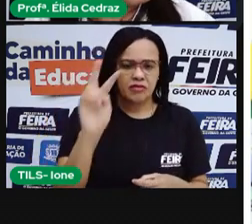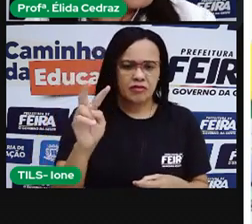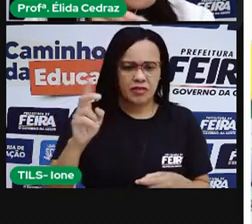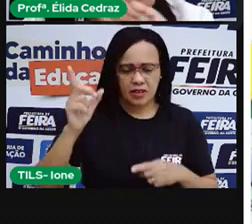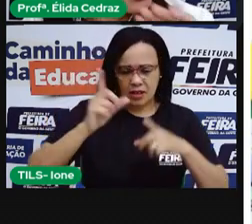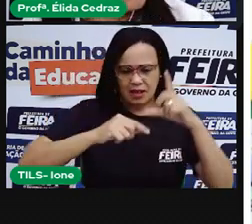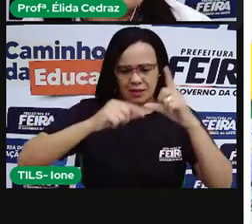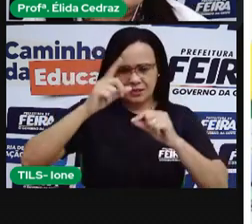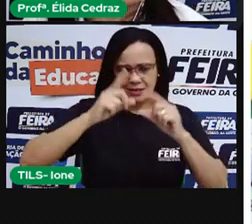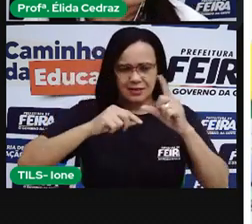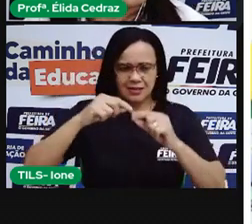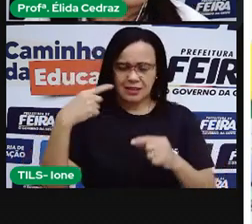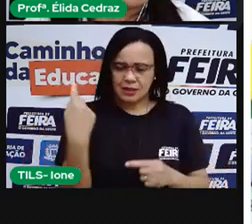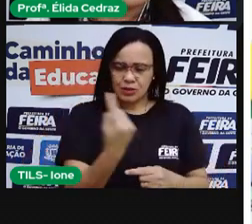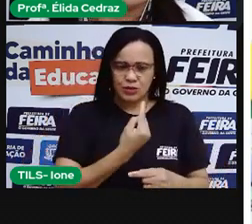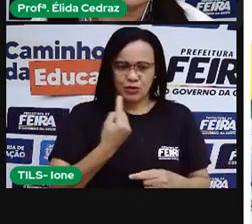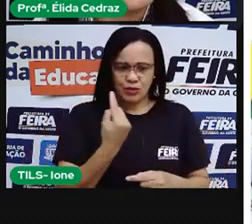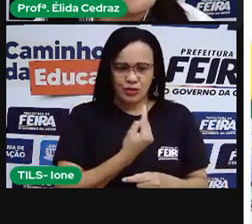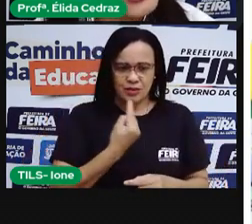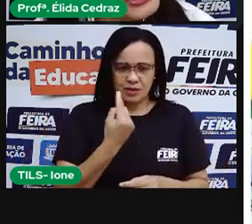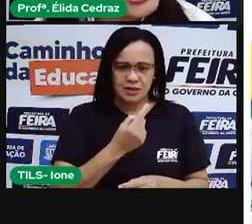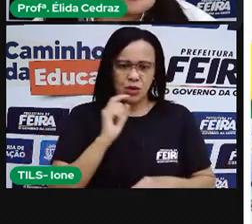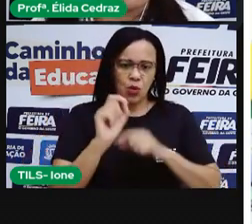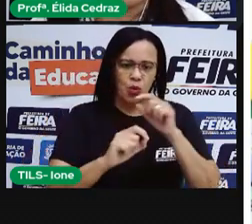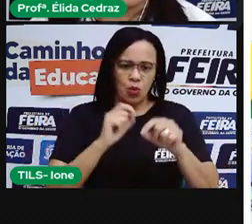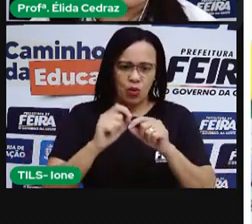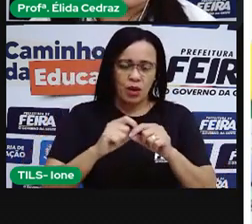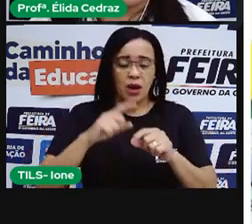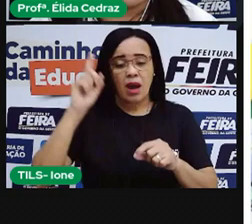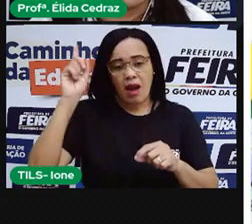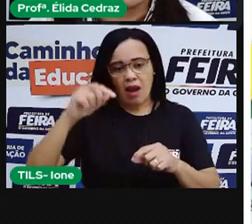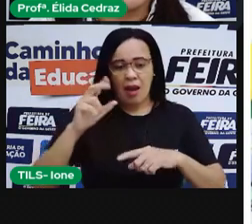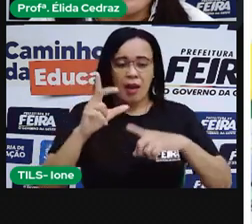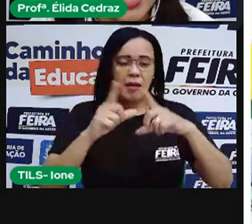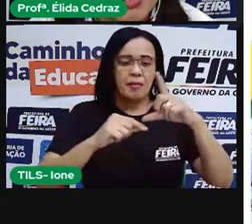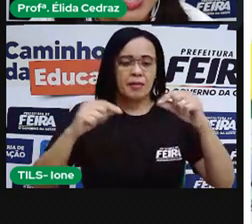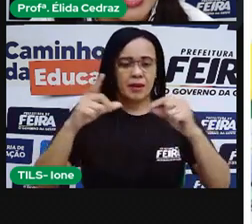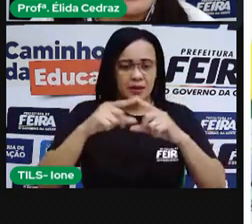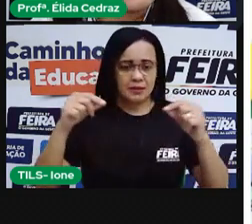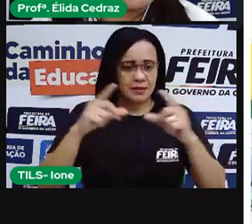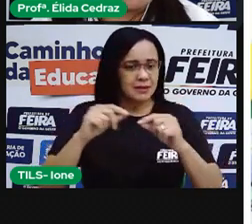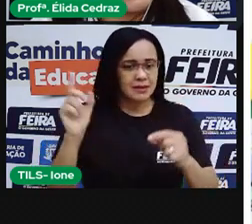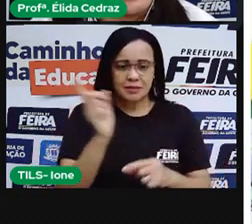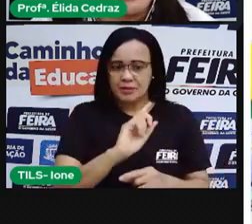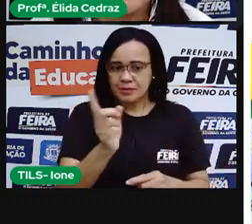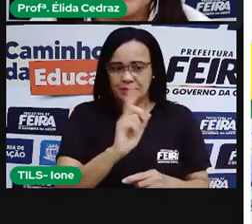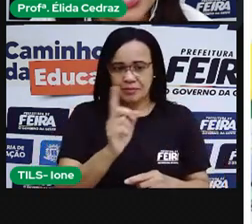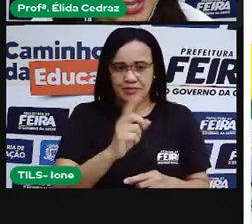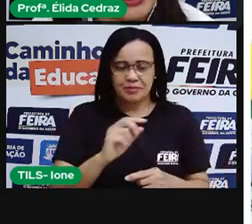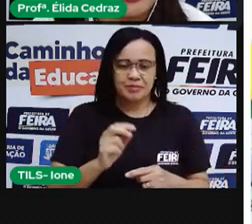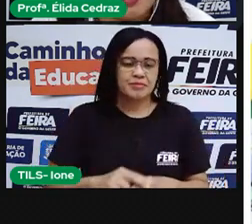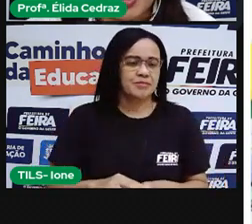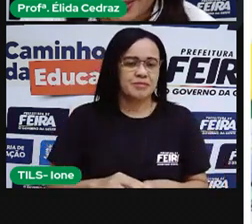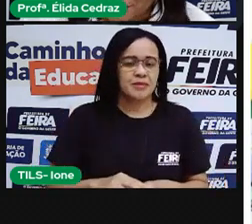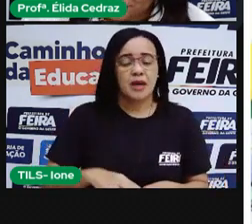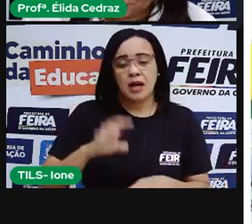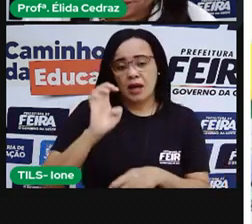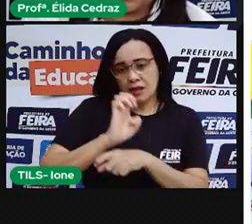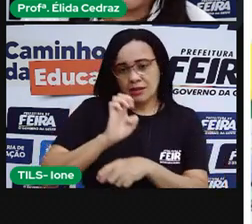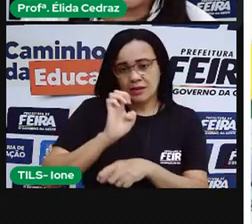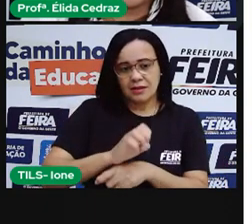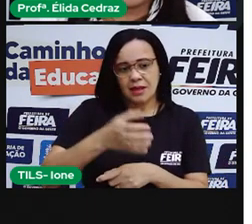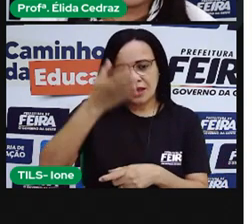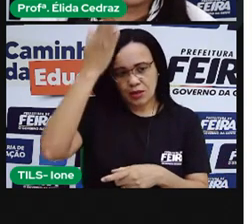cima na parte superior do círculo era o Distrito Federal, quando na verdade representa o estado do Pará.